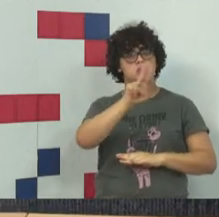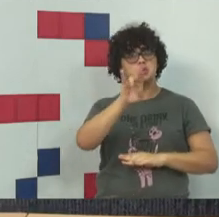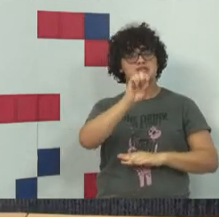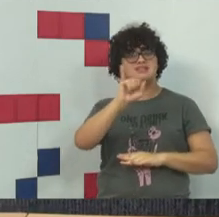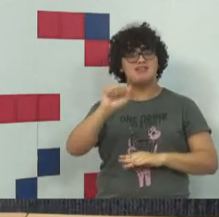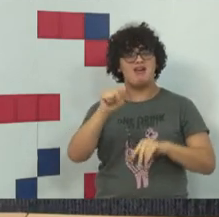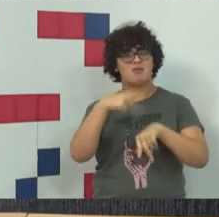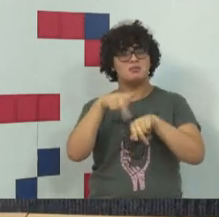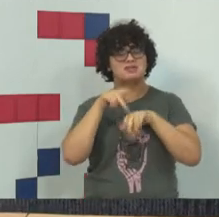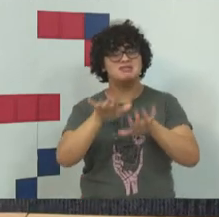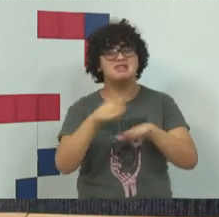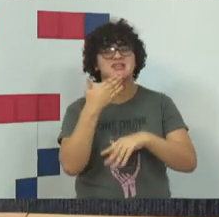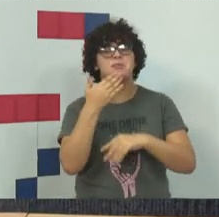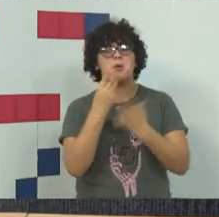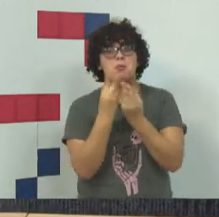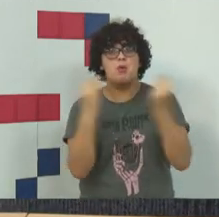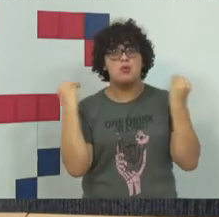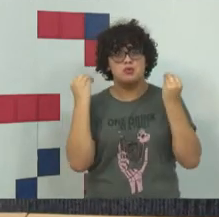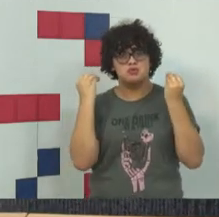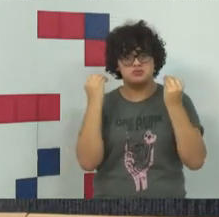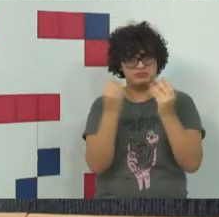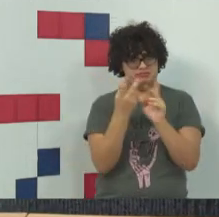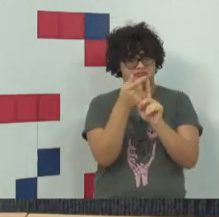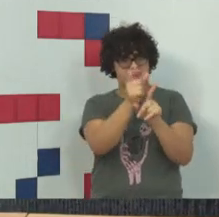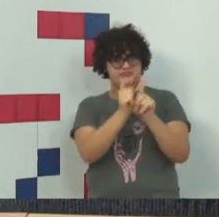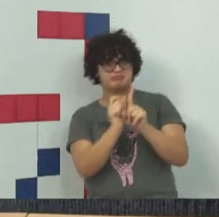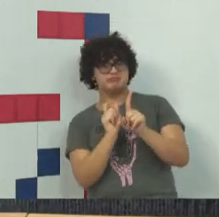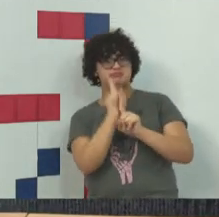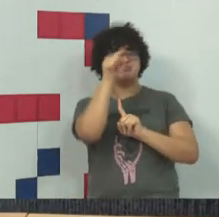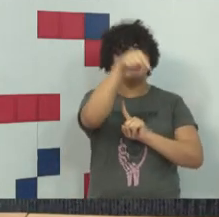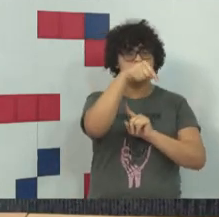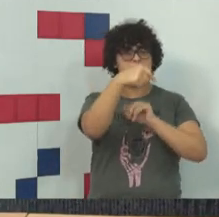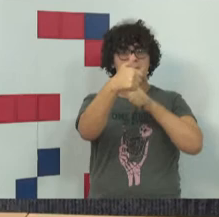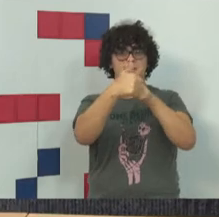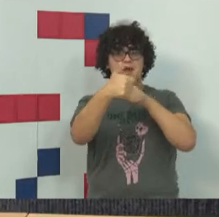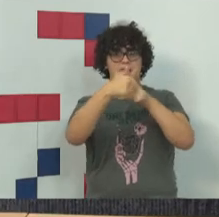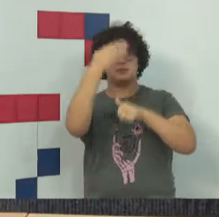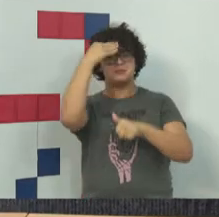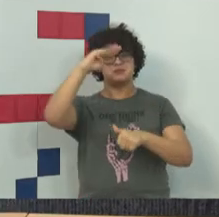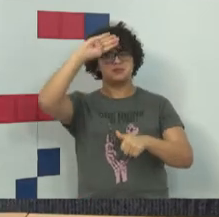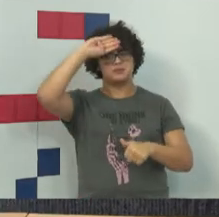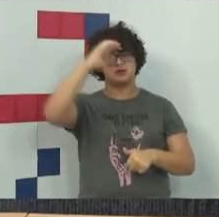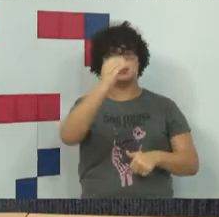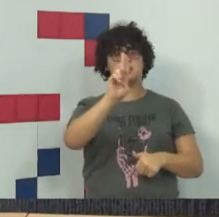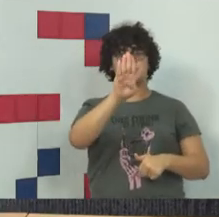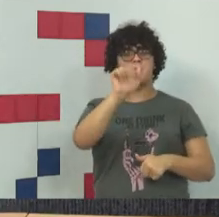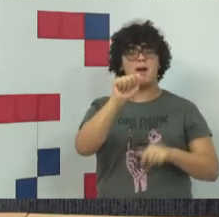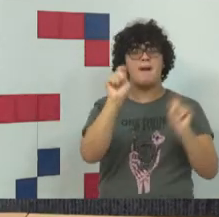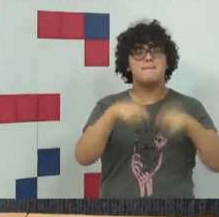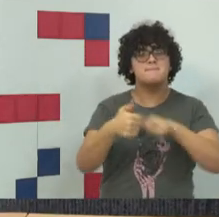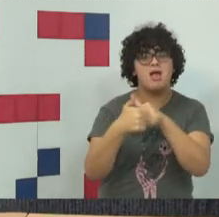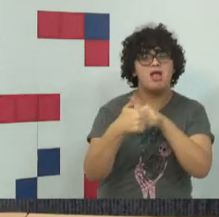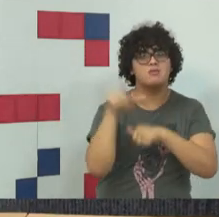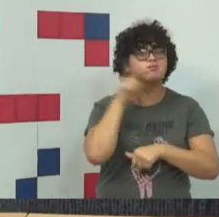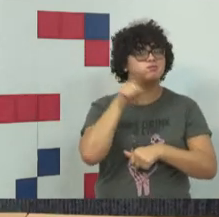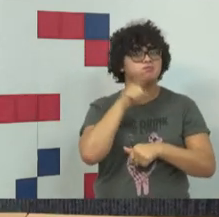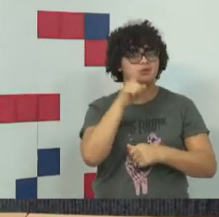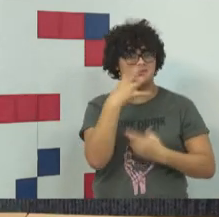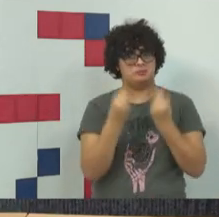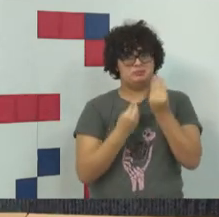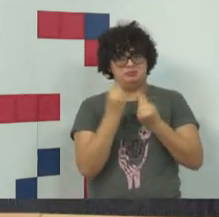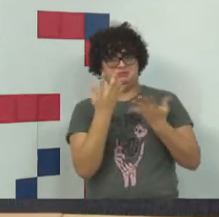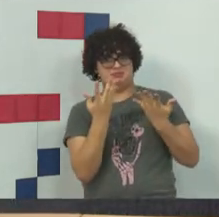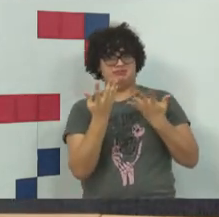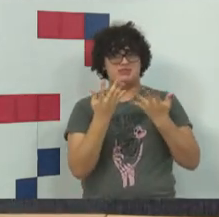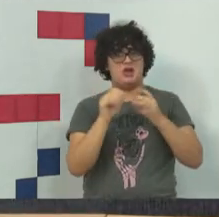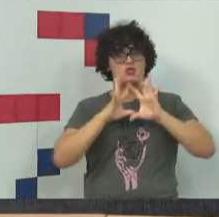os russos colocaram mísseis ali em Cuba, muito próximo dos Estados Unidos. E os Estados Unidos, com muito receio de ter toda a sua